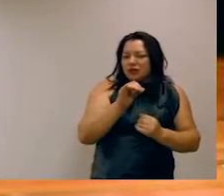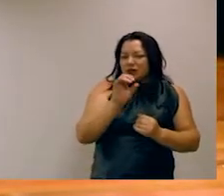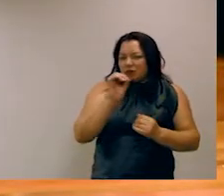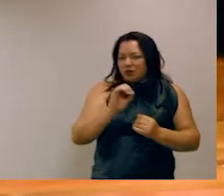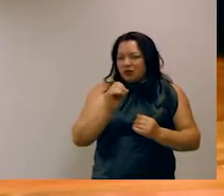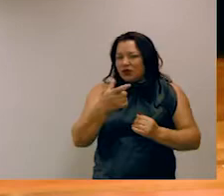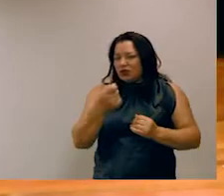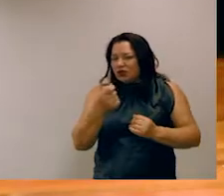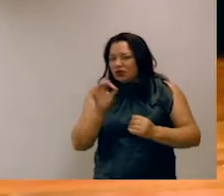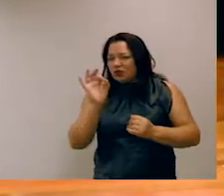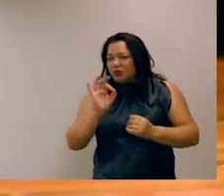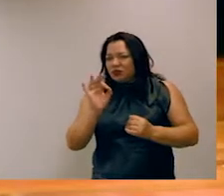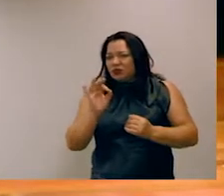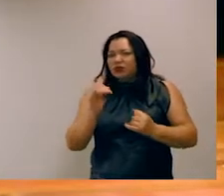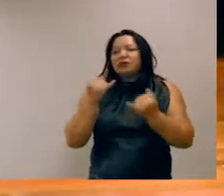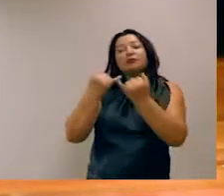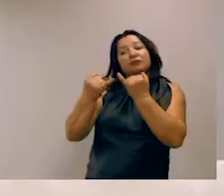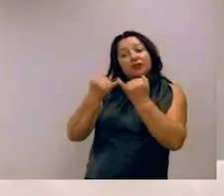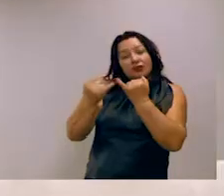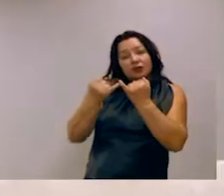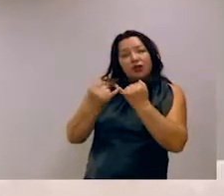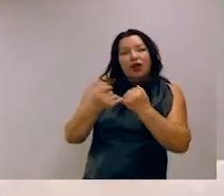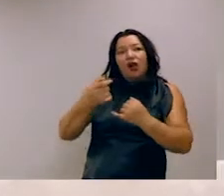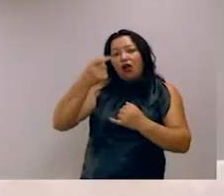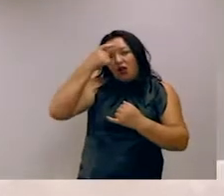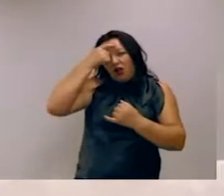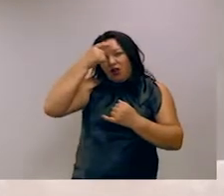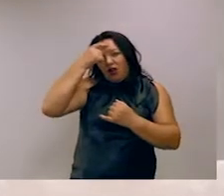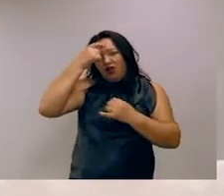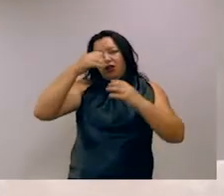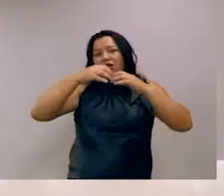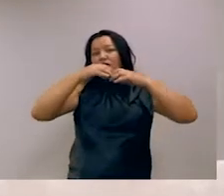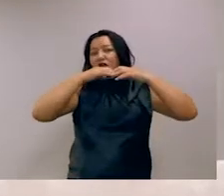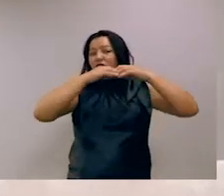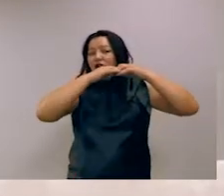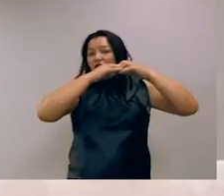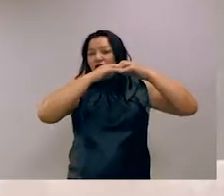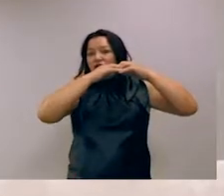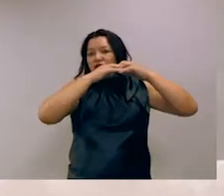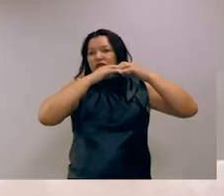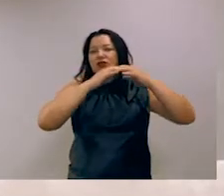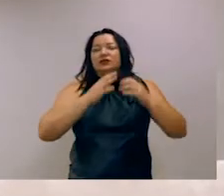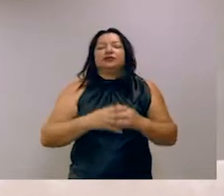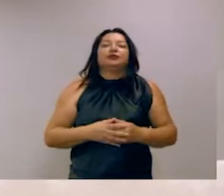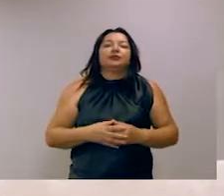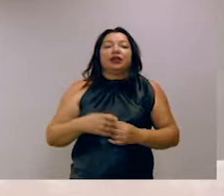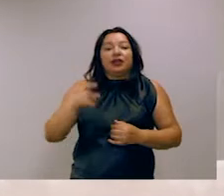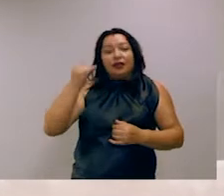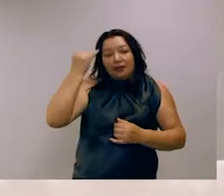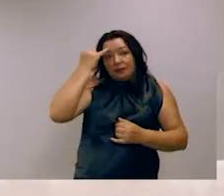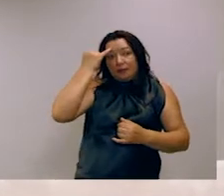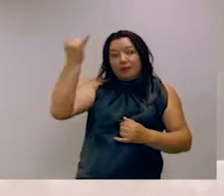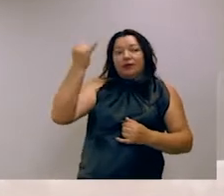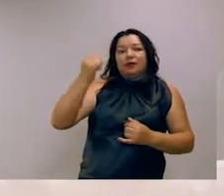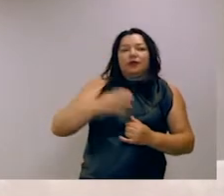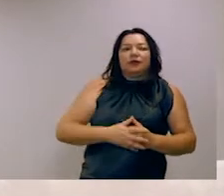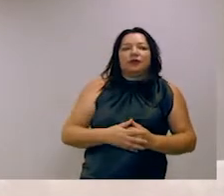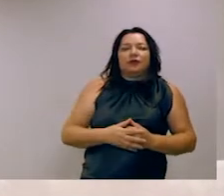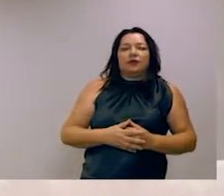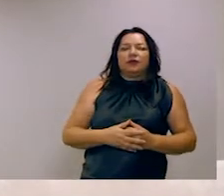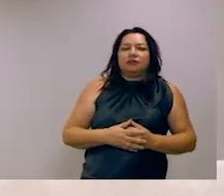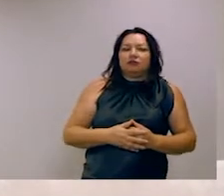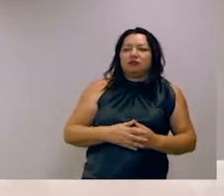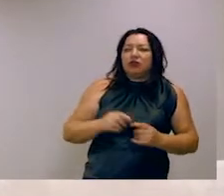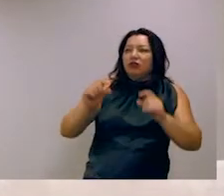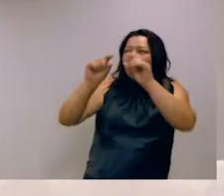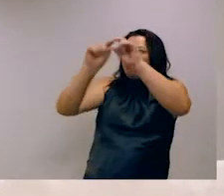Finalmente, esse outro, inferência lógica entre premissa e hipóteses. Você tem agora conjuntos de frases em que uma primeira frase fala algo mais ou menos geral